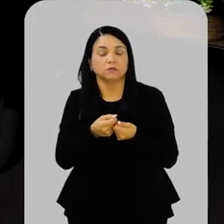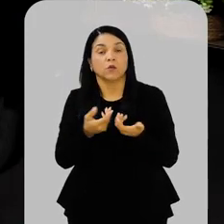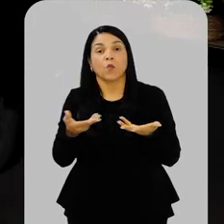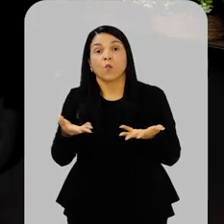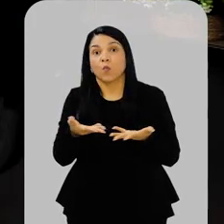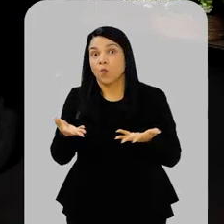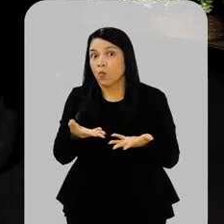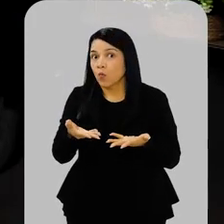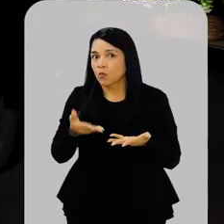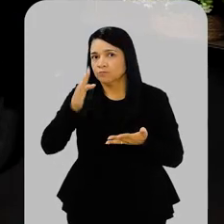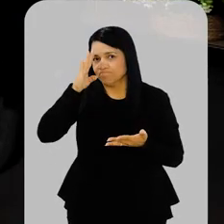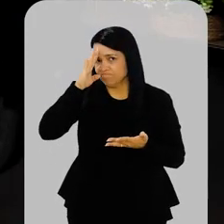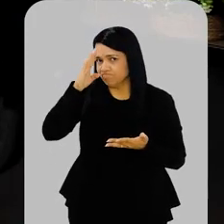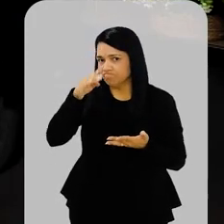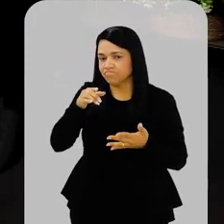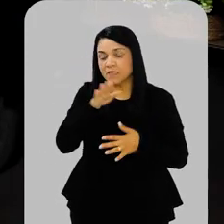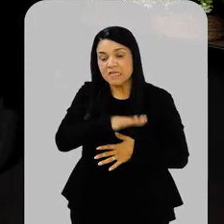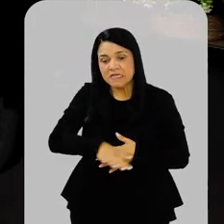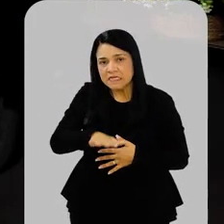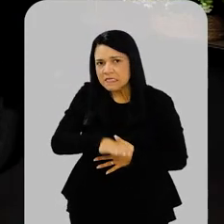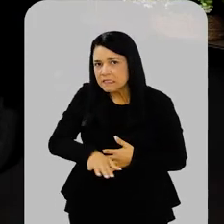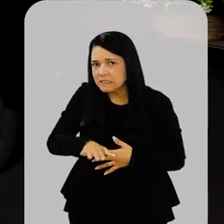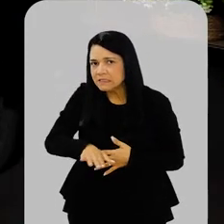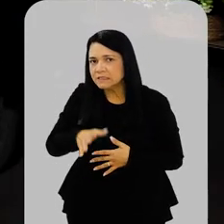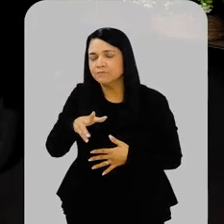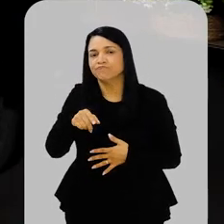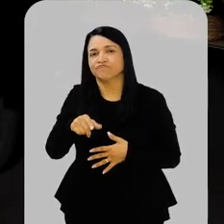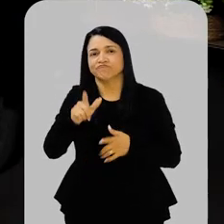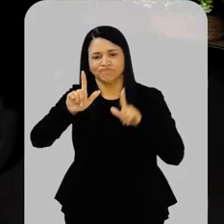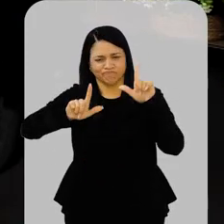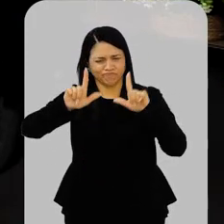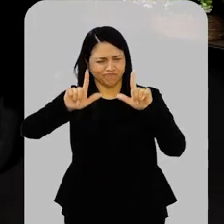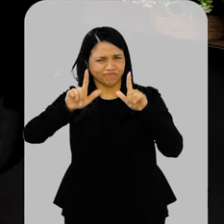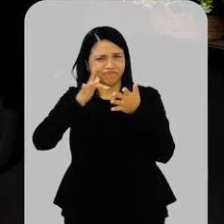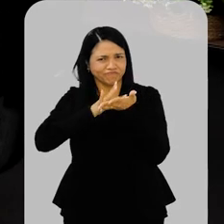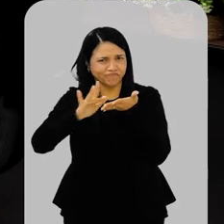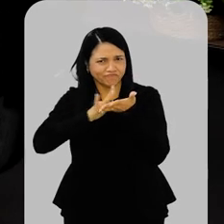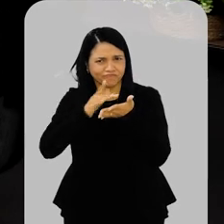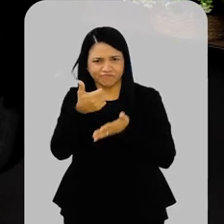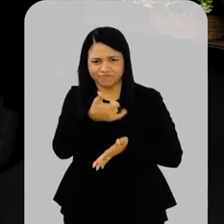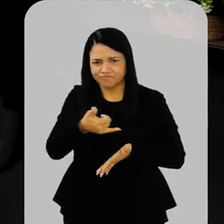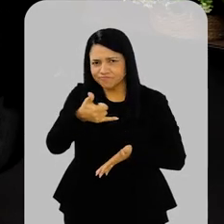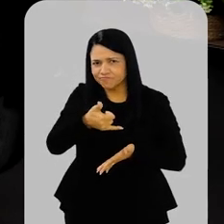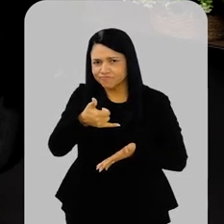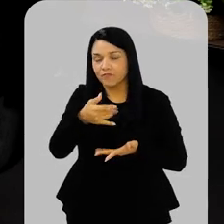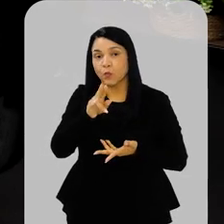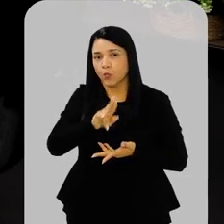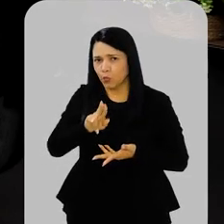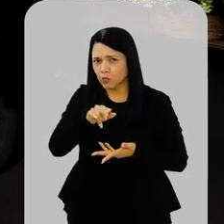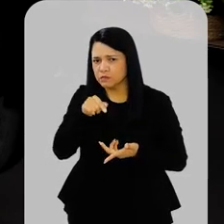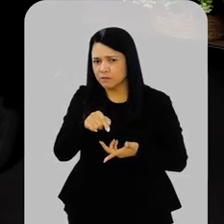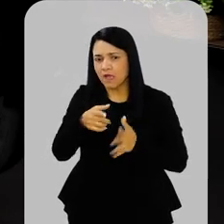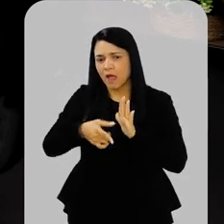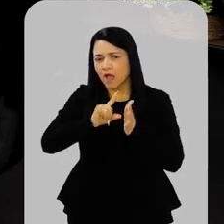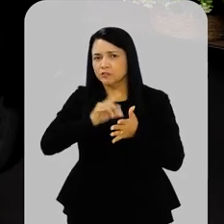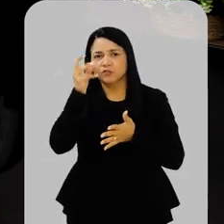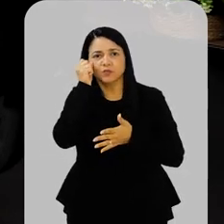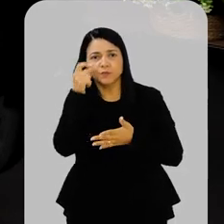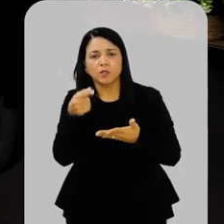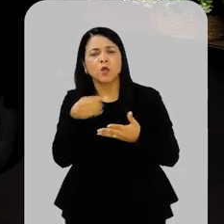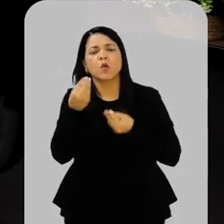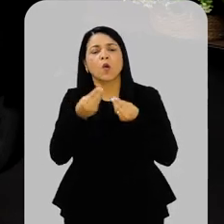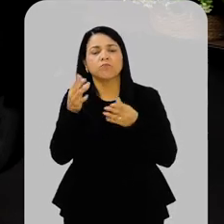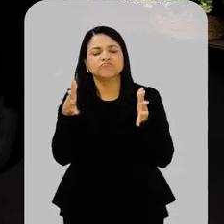principalmente hoje, as crianças muito pequenas com telas antes de dormir, o que tudo isso pode